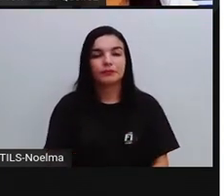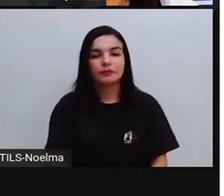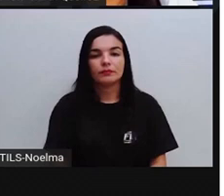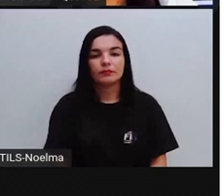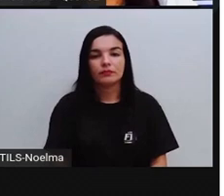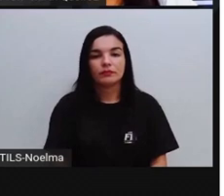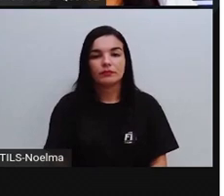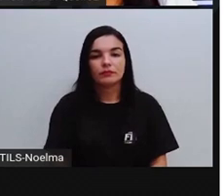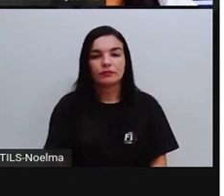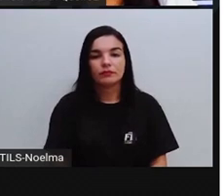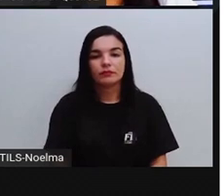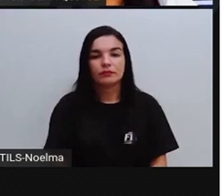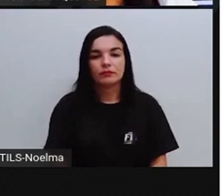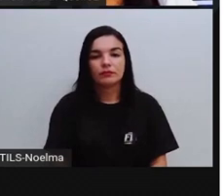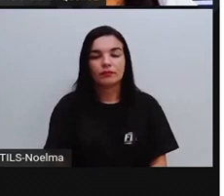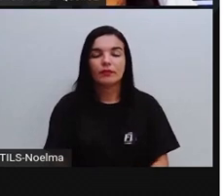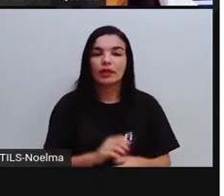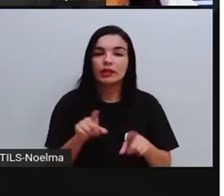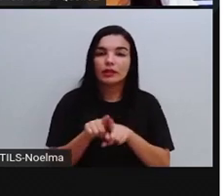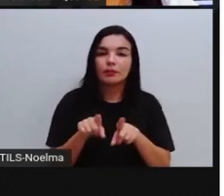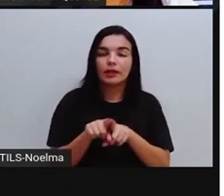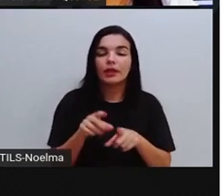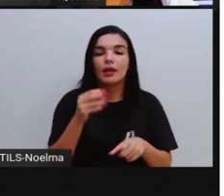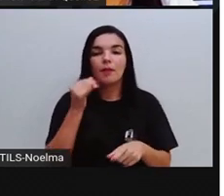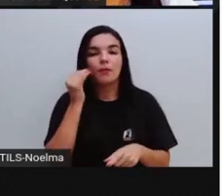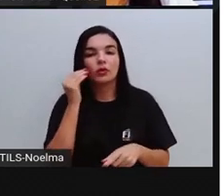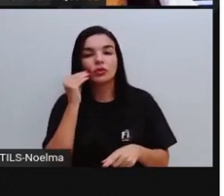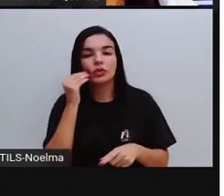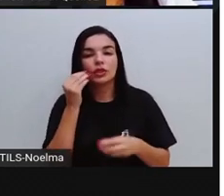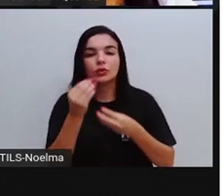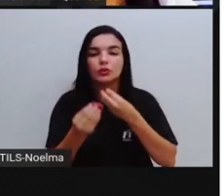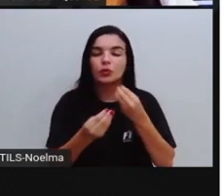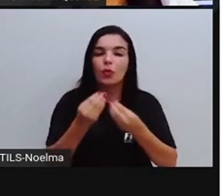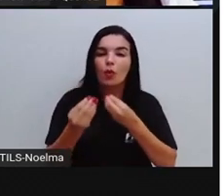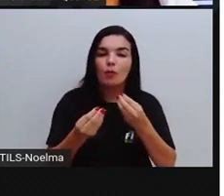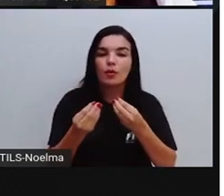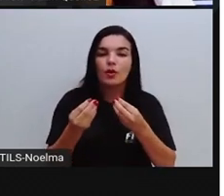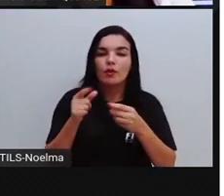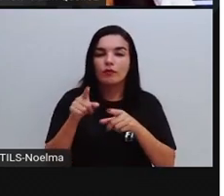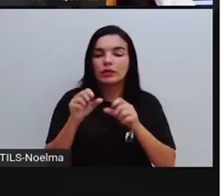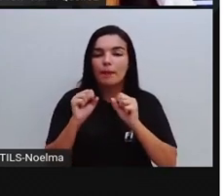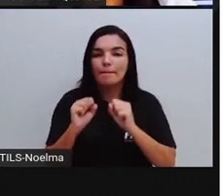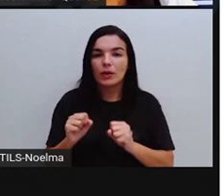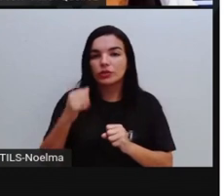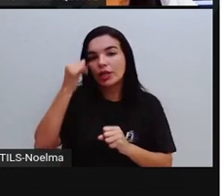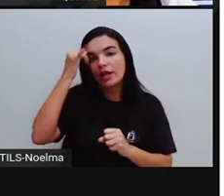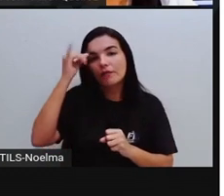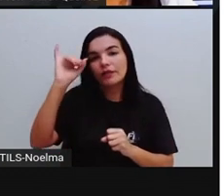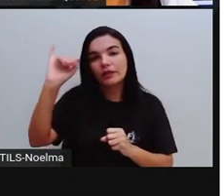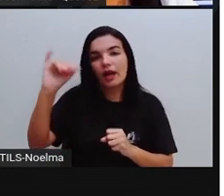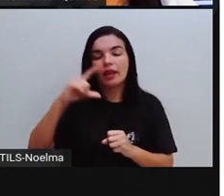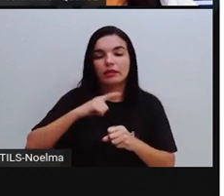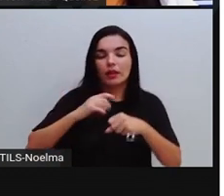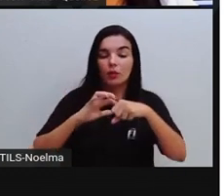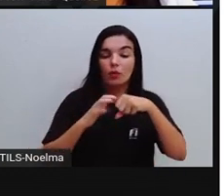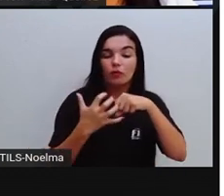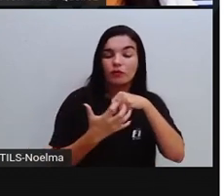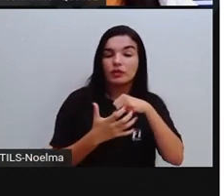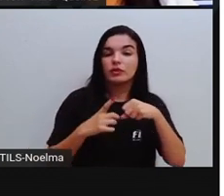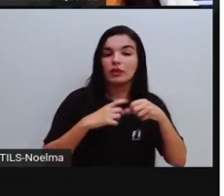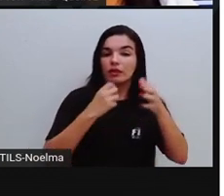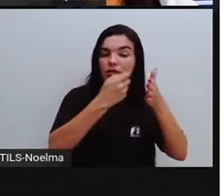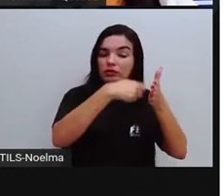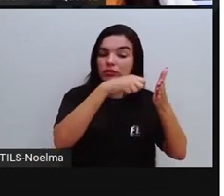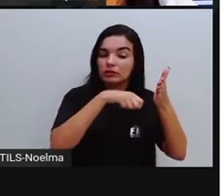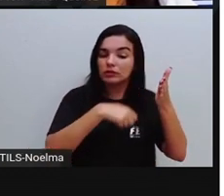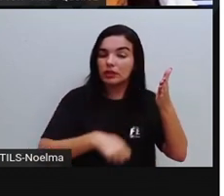A forma de se prevenir e os sintomas, as principais formas de transmissão, tudo isso aí são